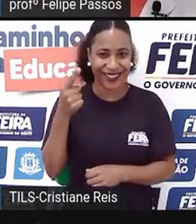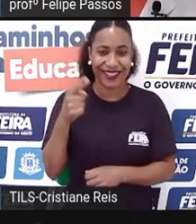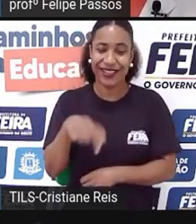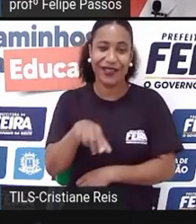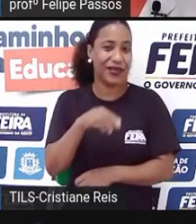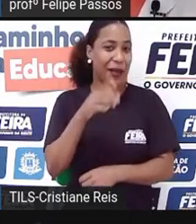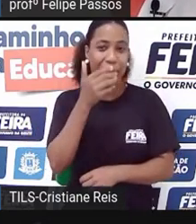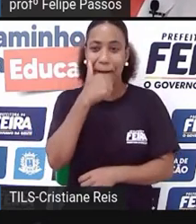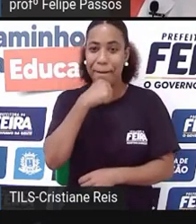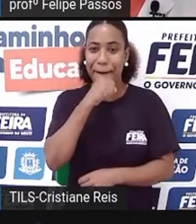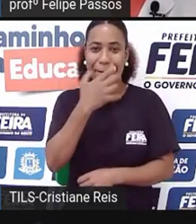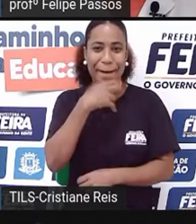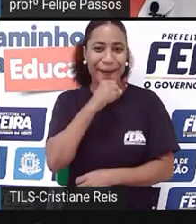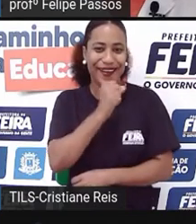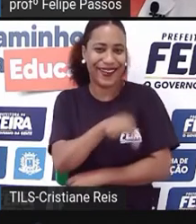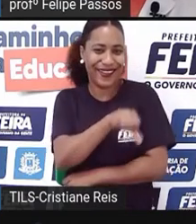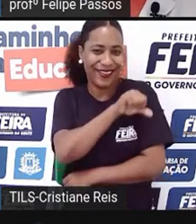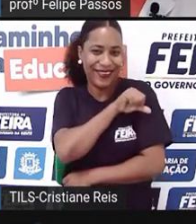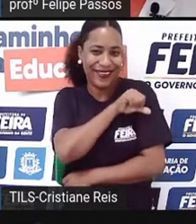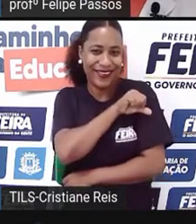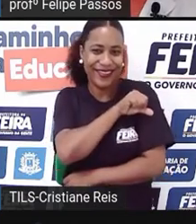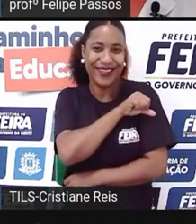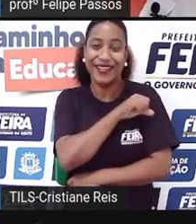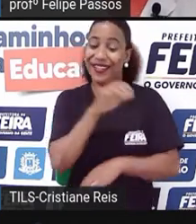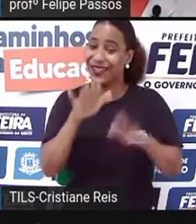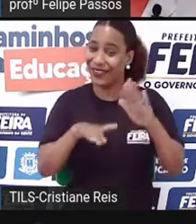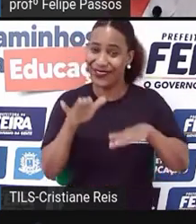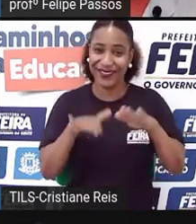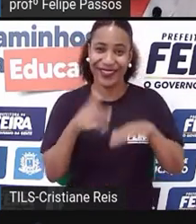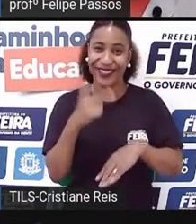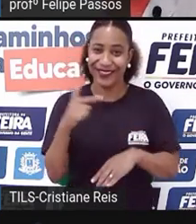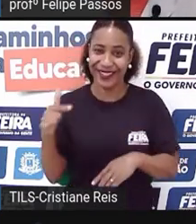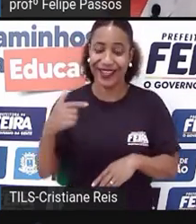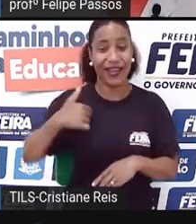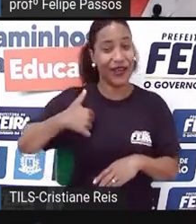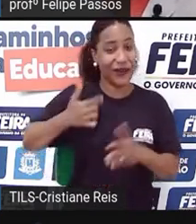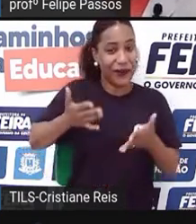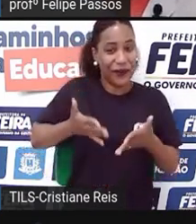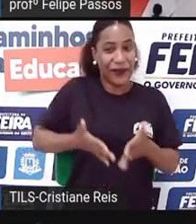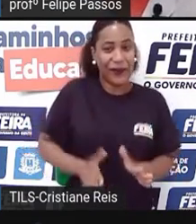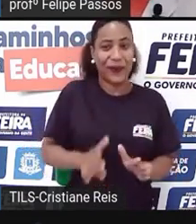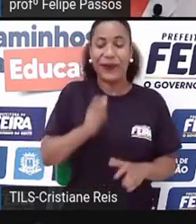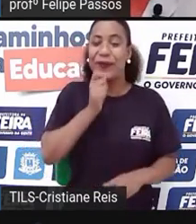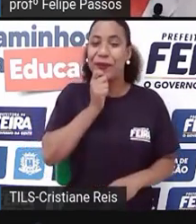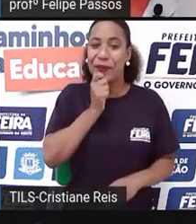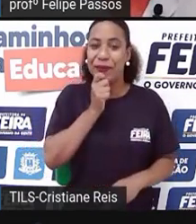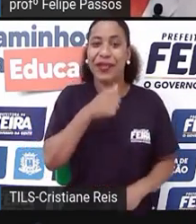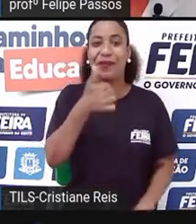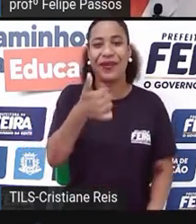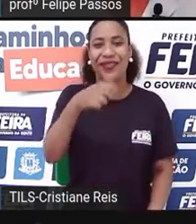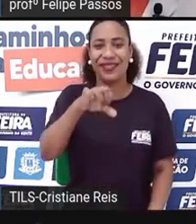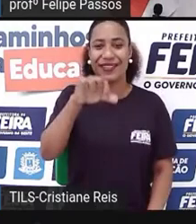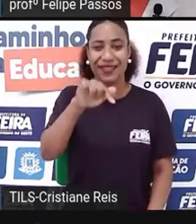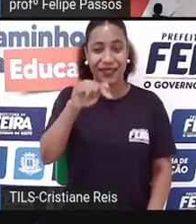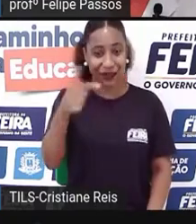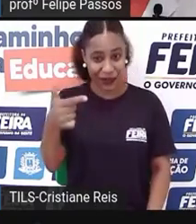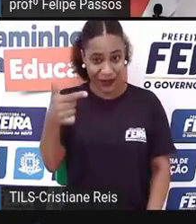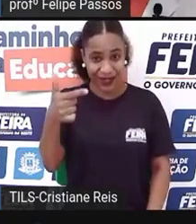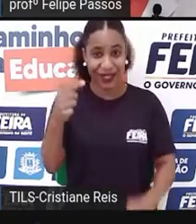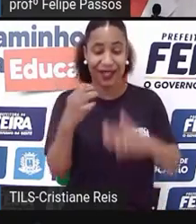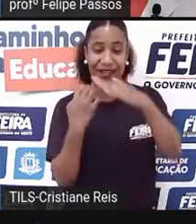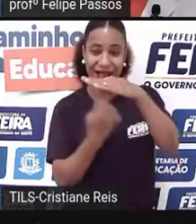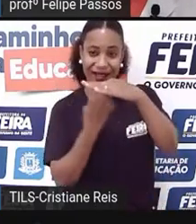fossem nascidas, né? Eu, pelo menos, não era. Mas, desde 1972, o SEBRAE tem como